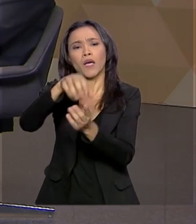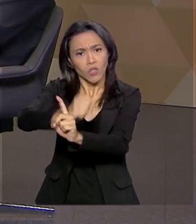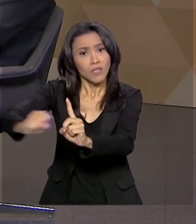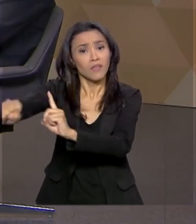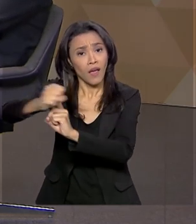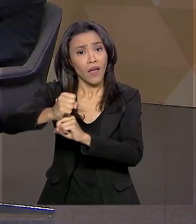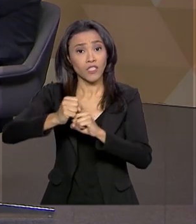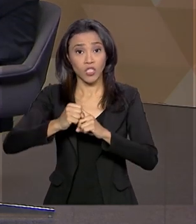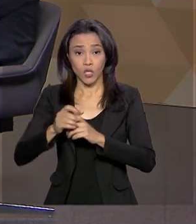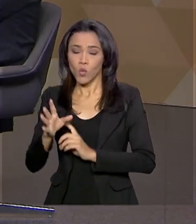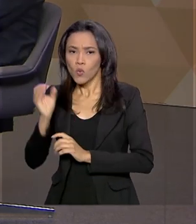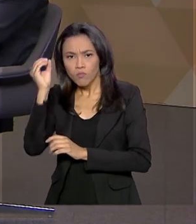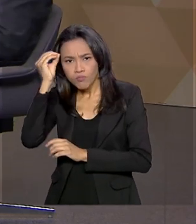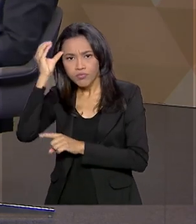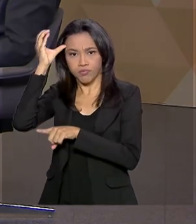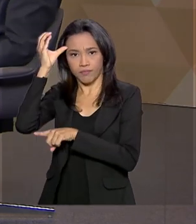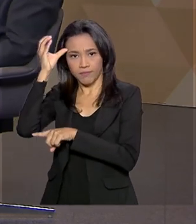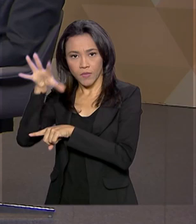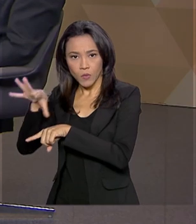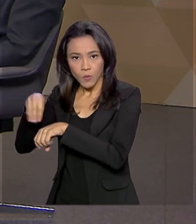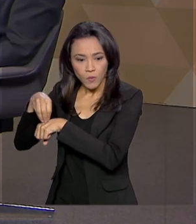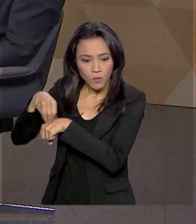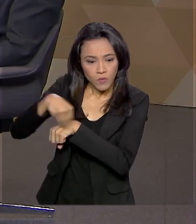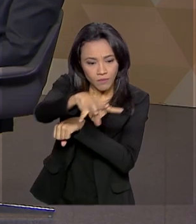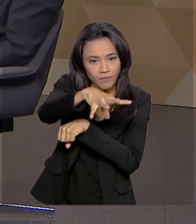conhecimento para ser útil para a sociedade.